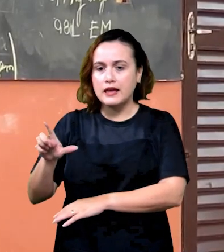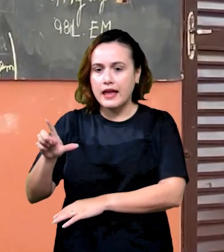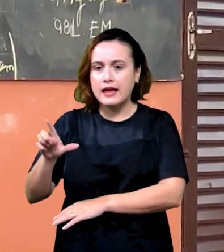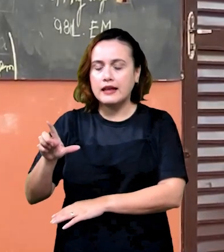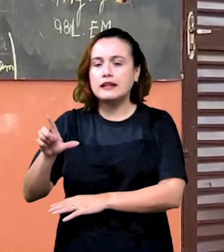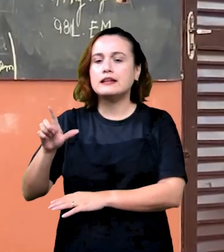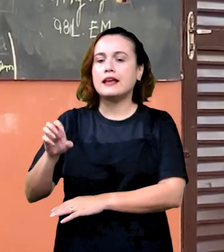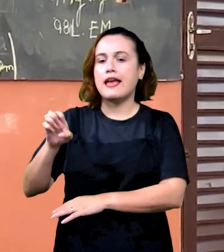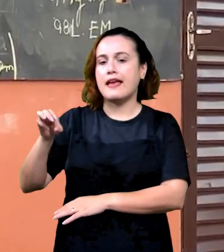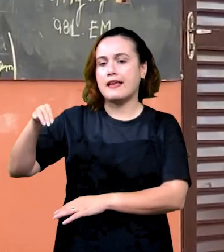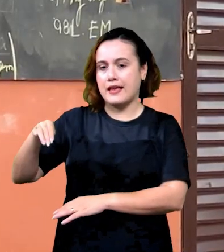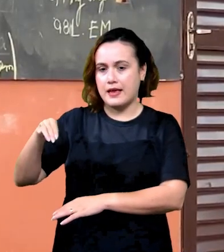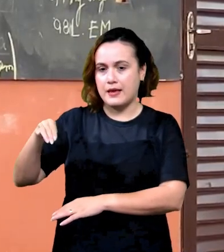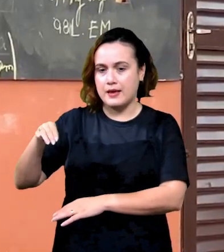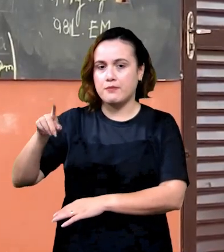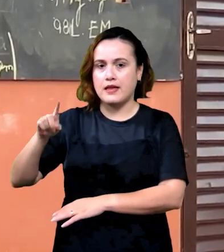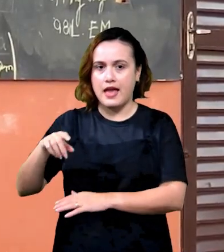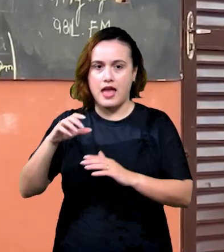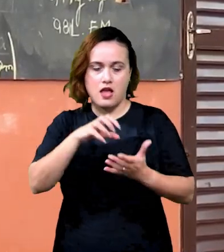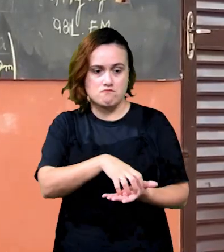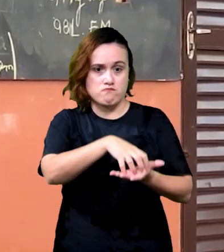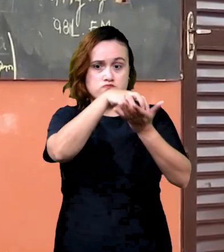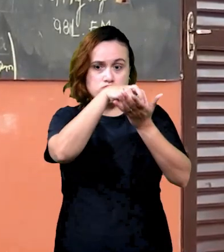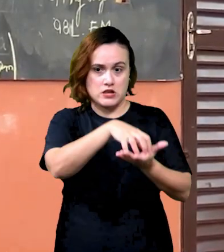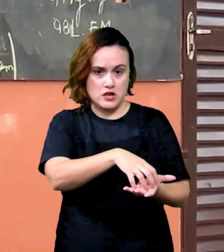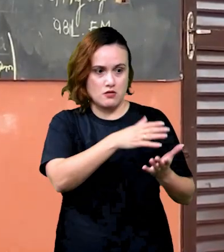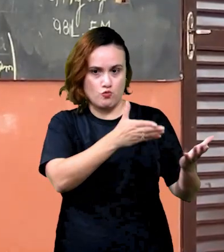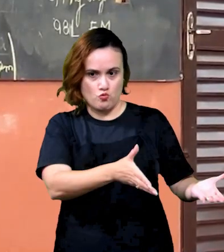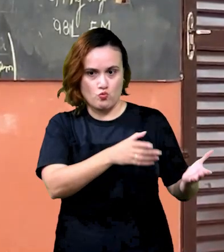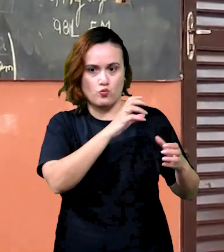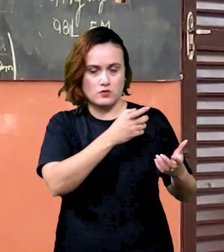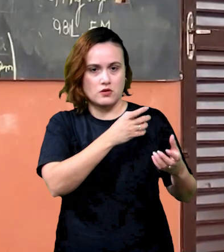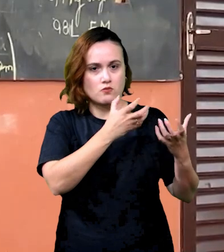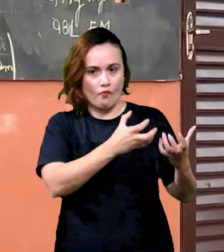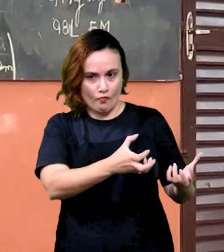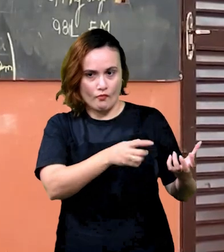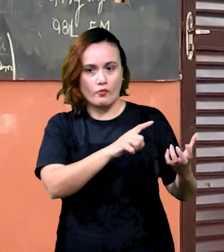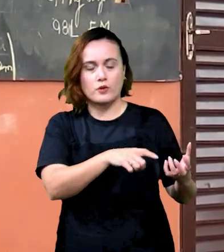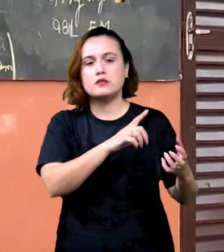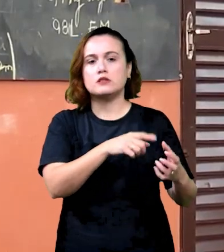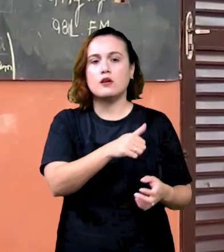100 kg de material seco. A cada 100 kg de material seco, a gente